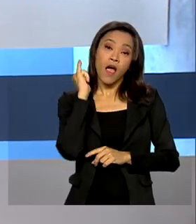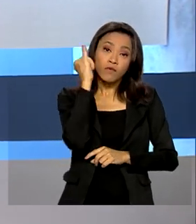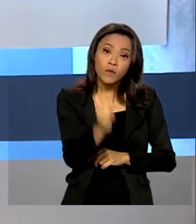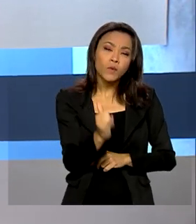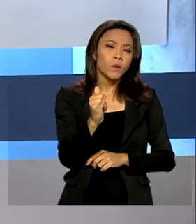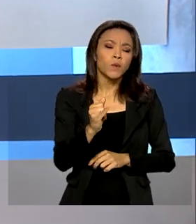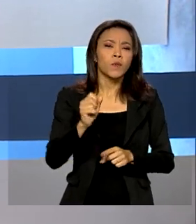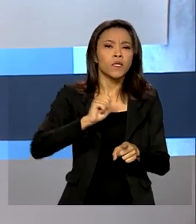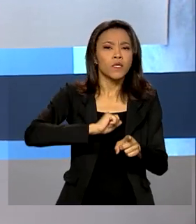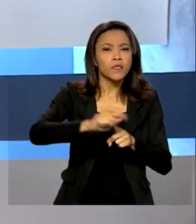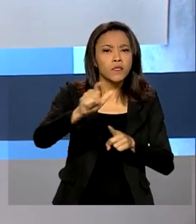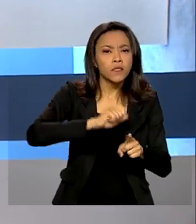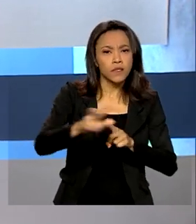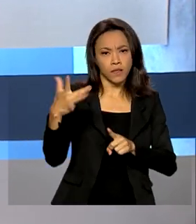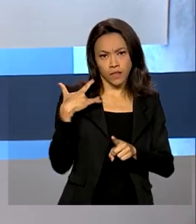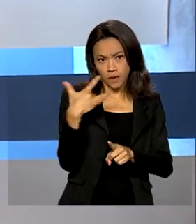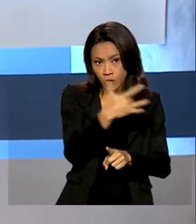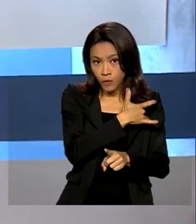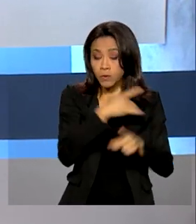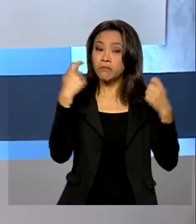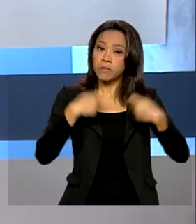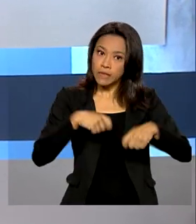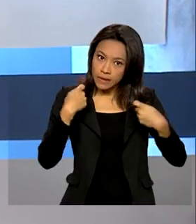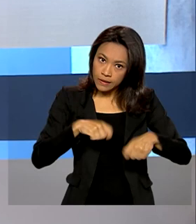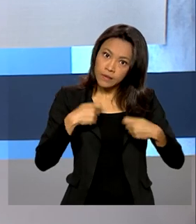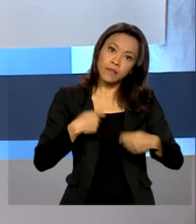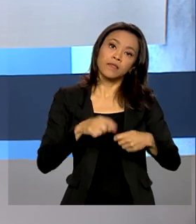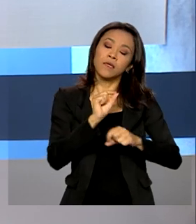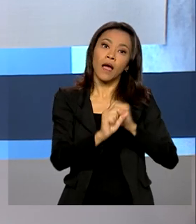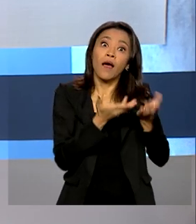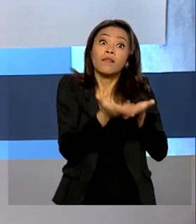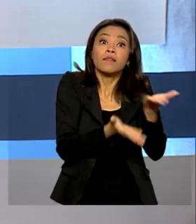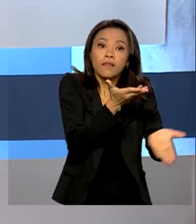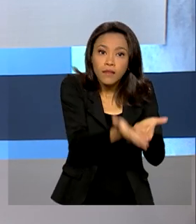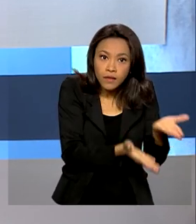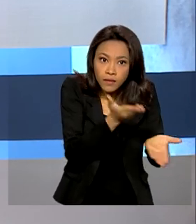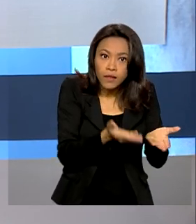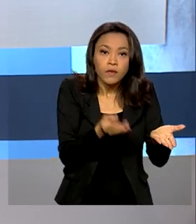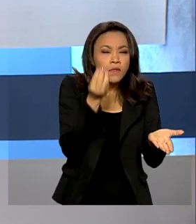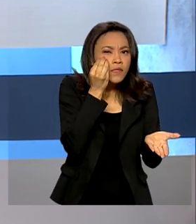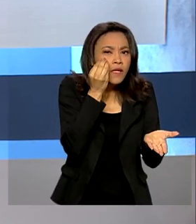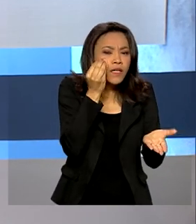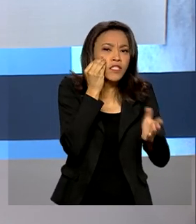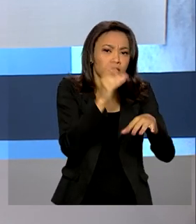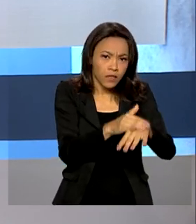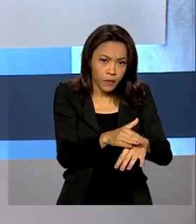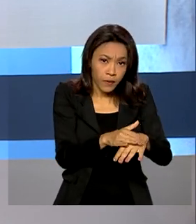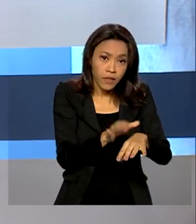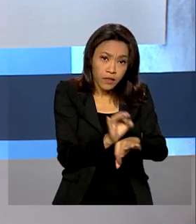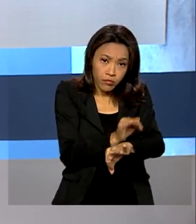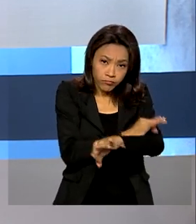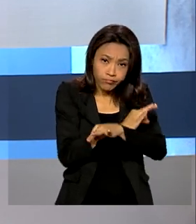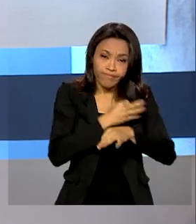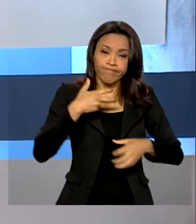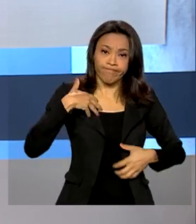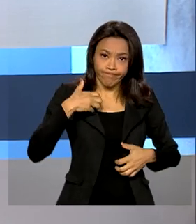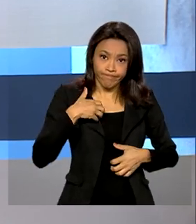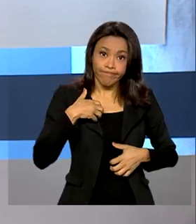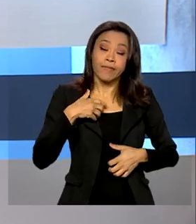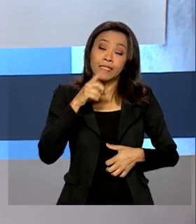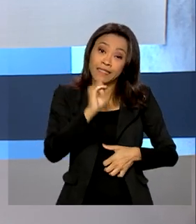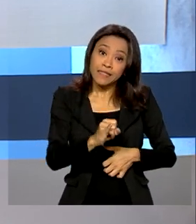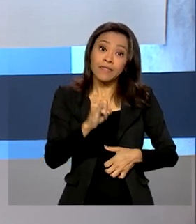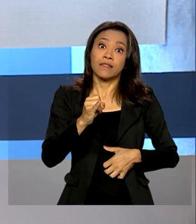deverão cobrir obrigatoriamente os testes para diagnóstico de Monkeypox dos beneficiários que apresentarem indicação